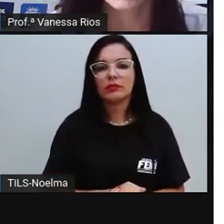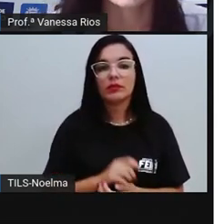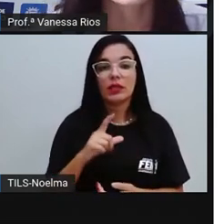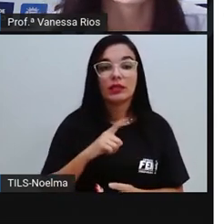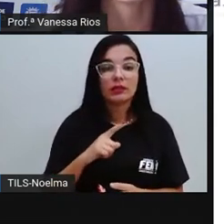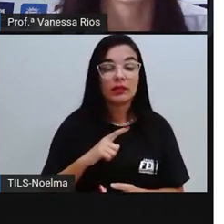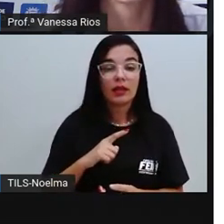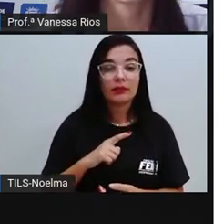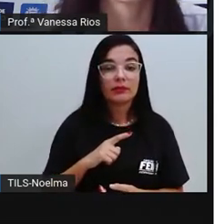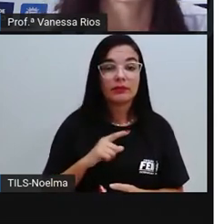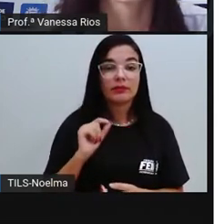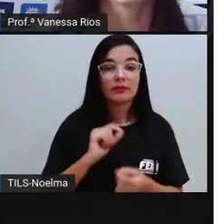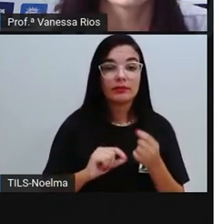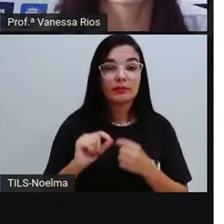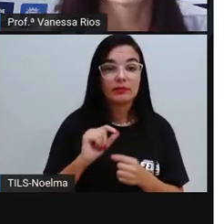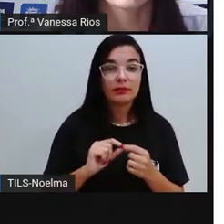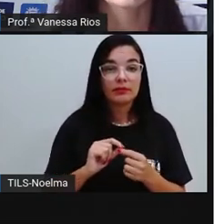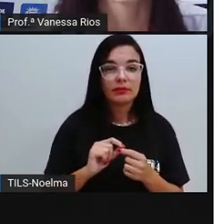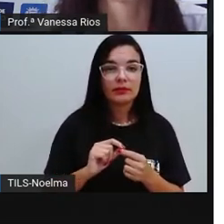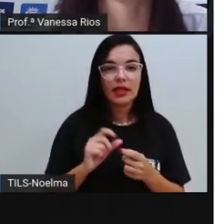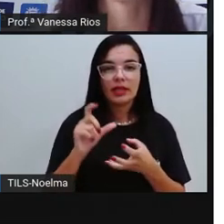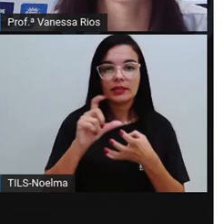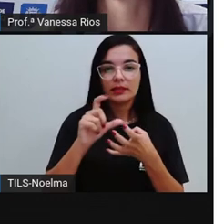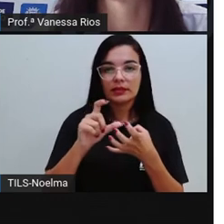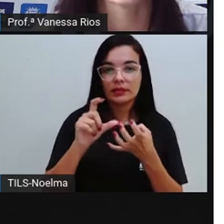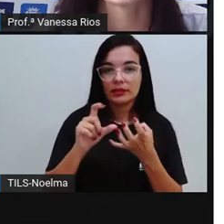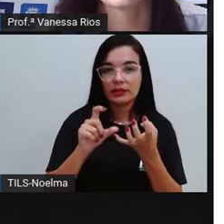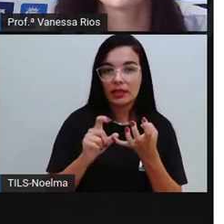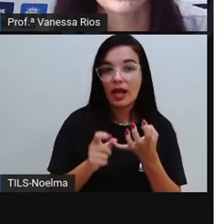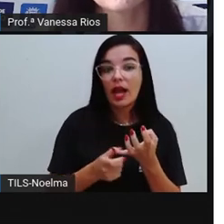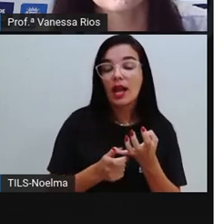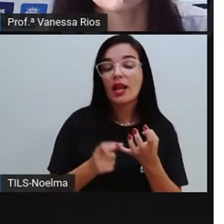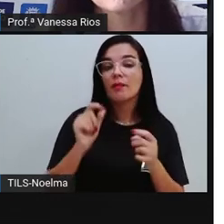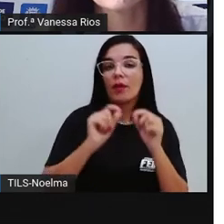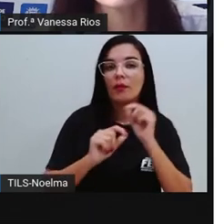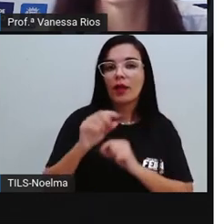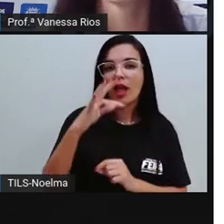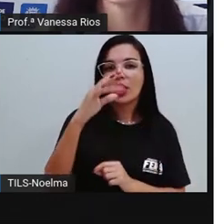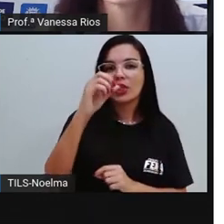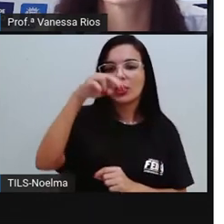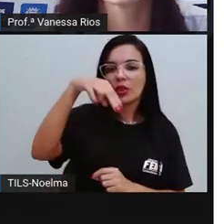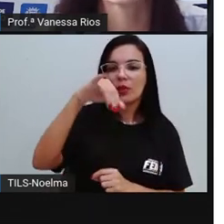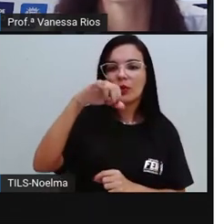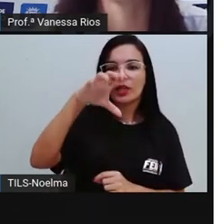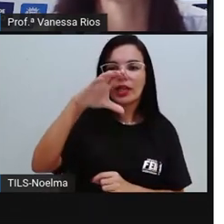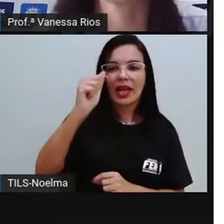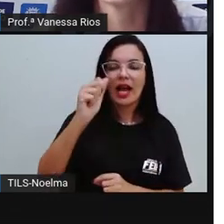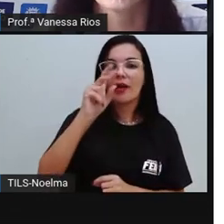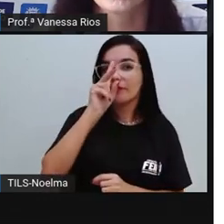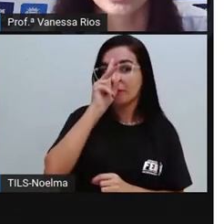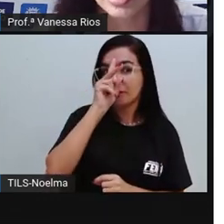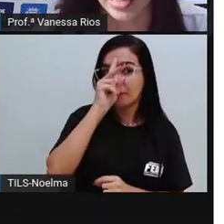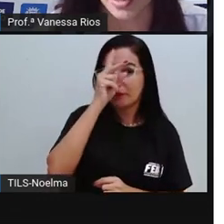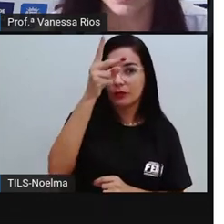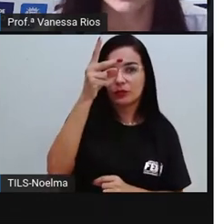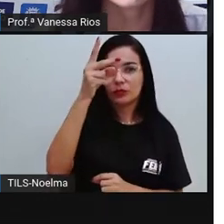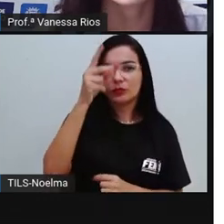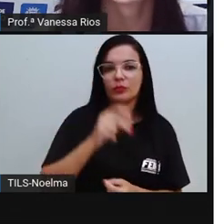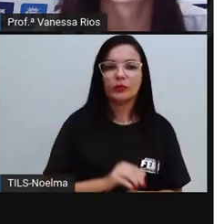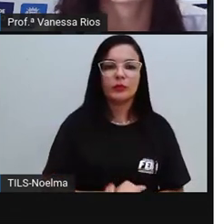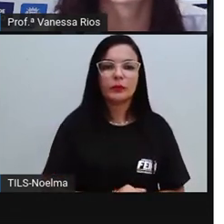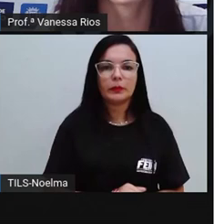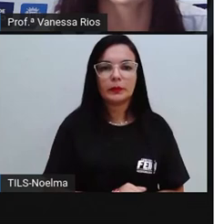chamamos de quê? Nós chamamos a sílaba pronunciada com mais ênfase, de sílaba tônica.